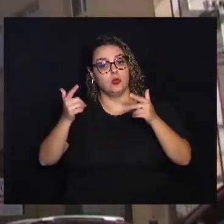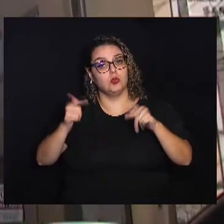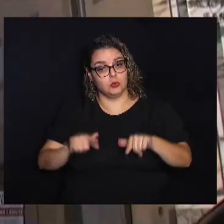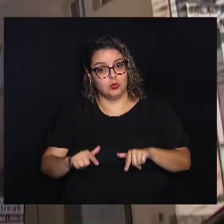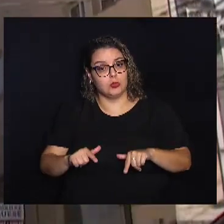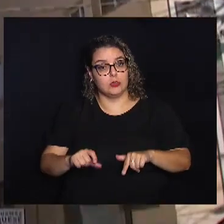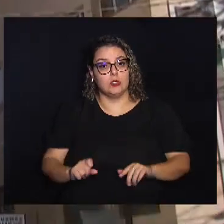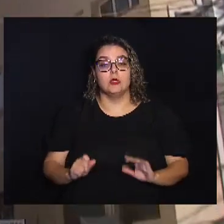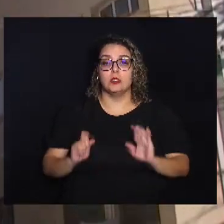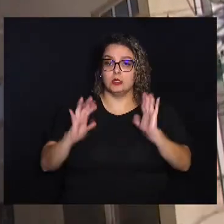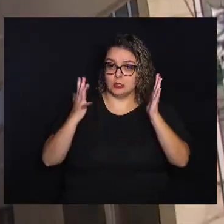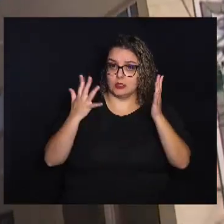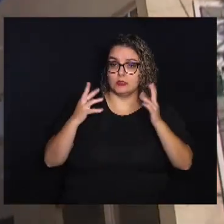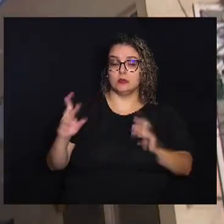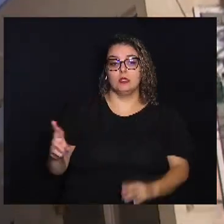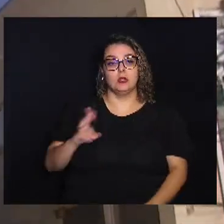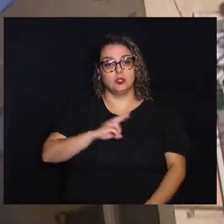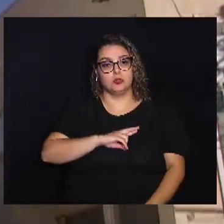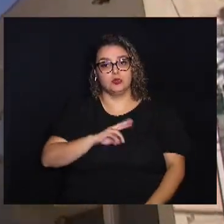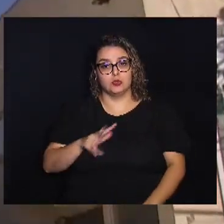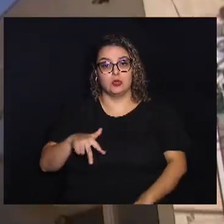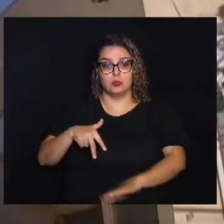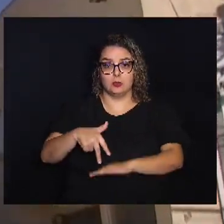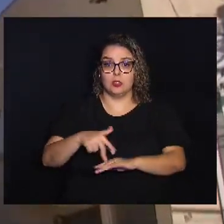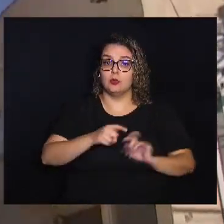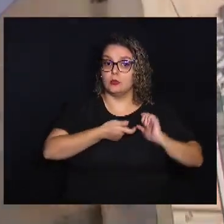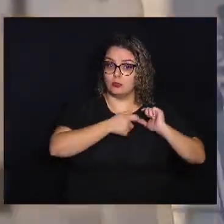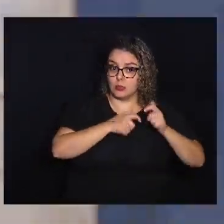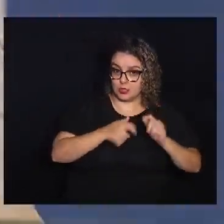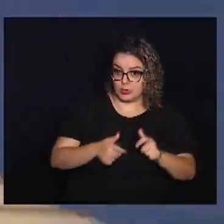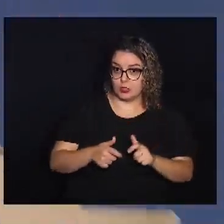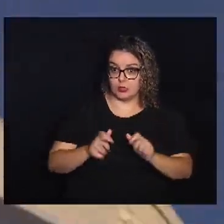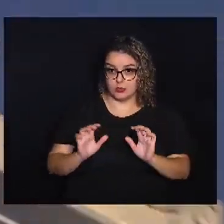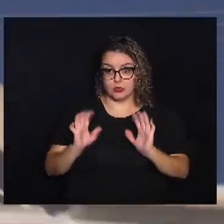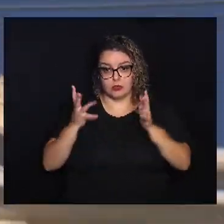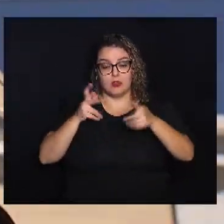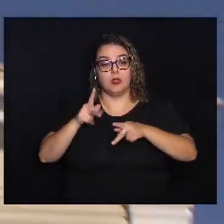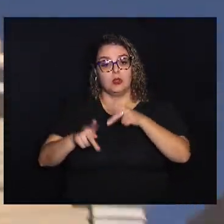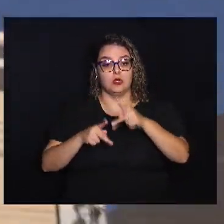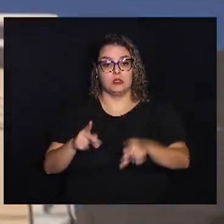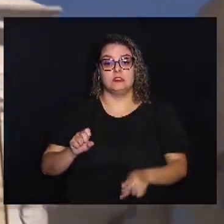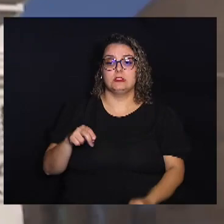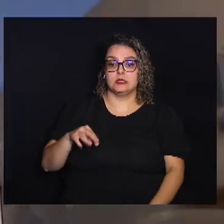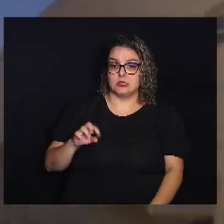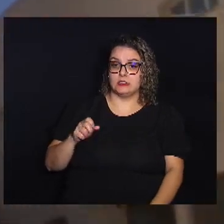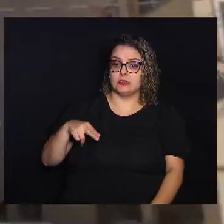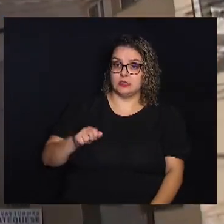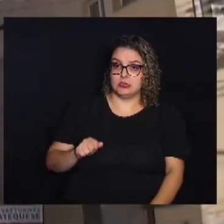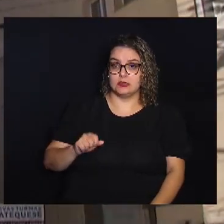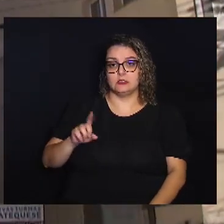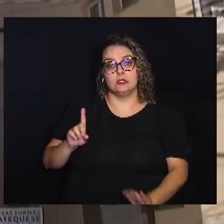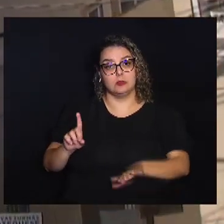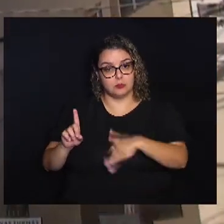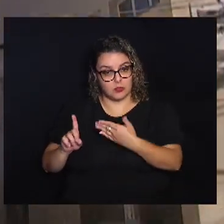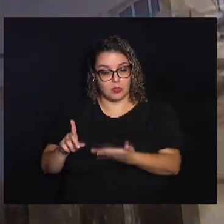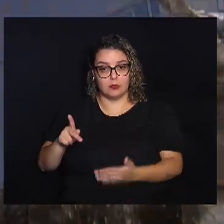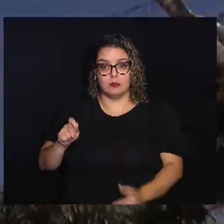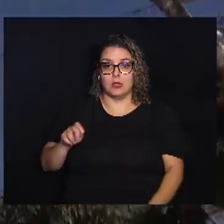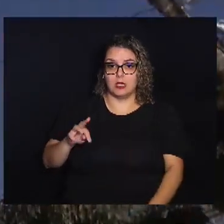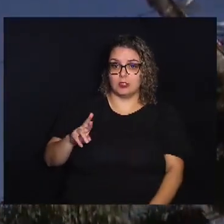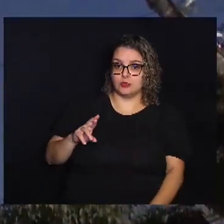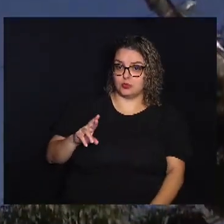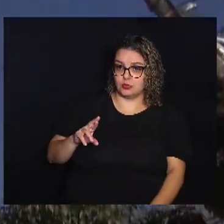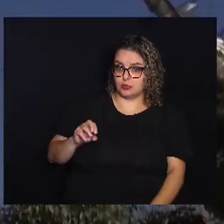E celebrações Religiosas Com destaque Para a tradicional Festa popular De Santana Em homenagem A padroeira Do distrito de